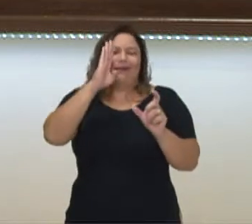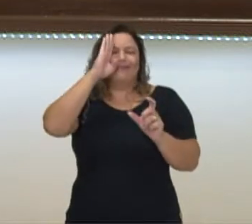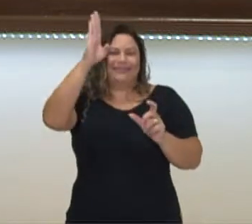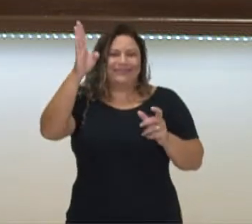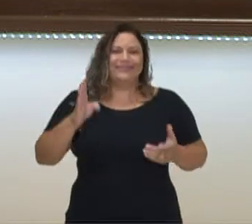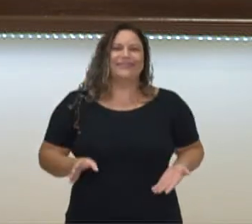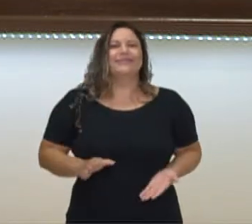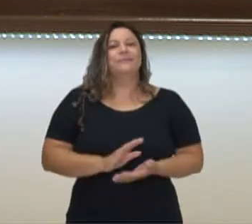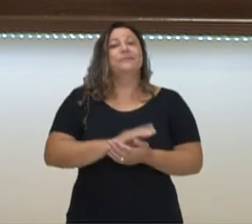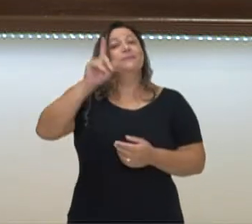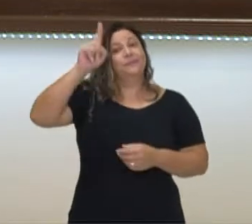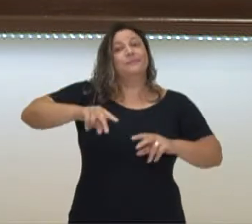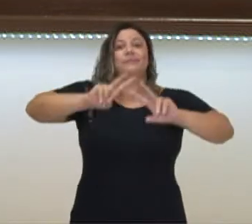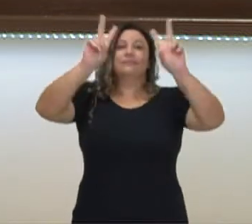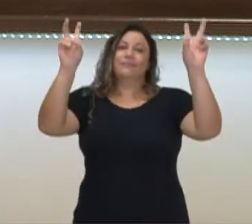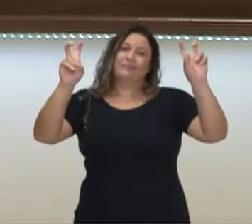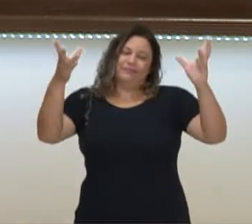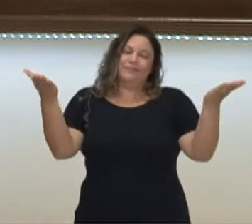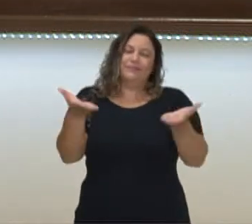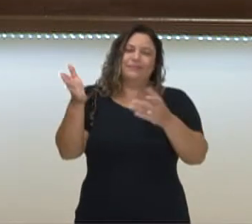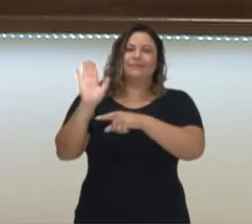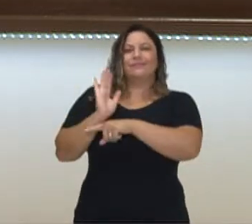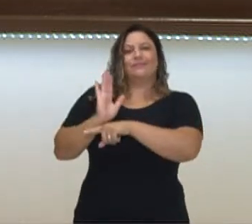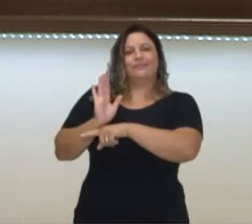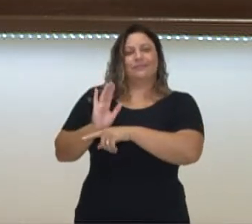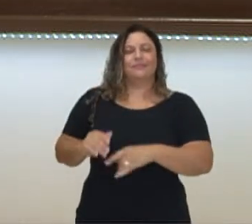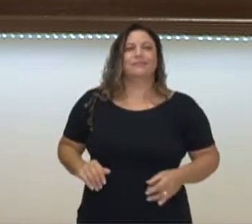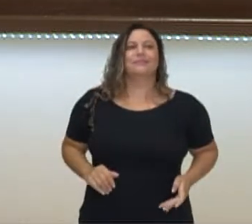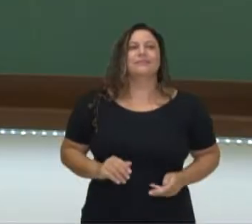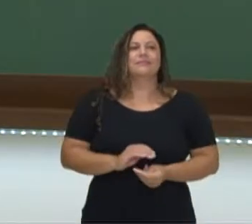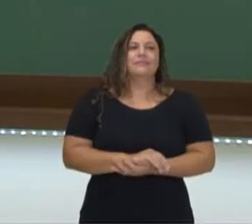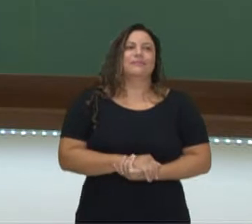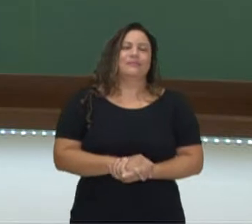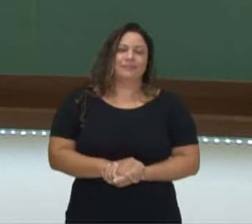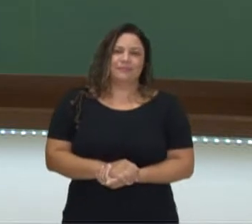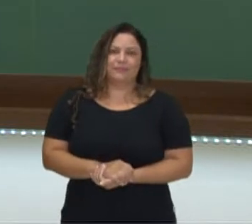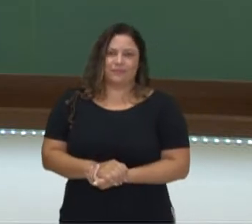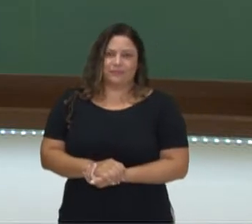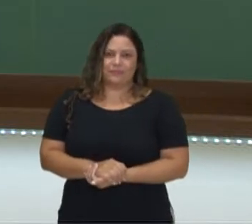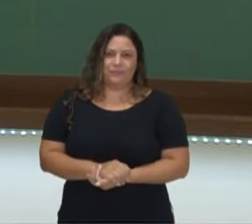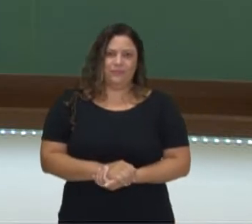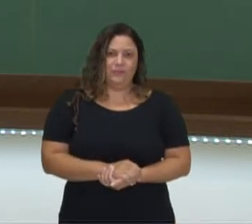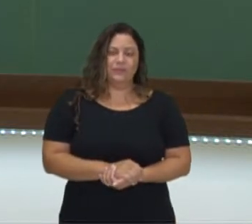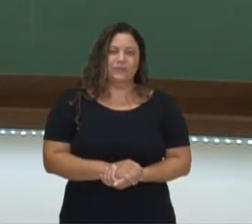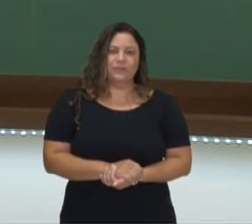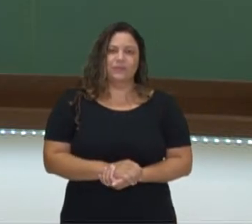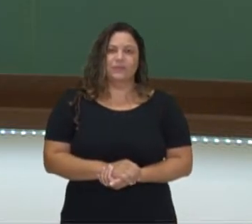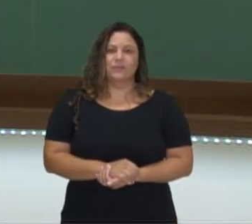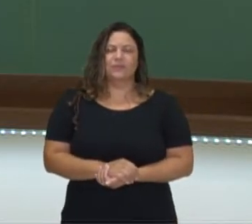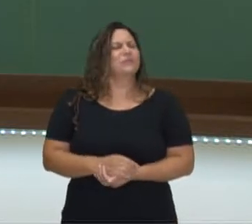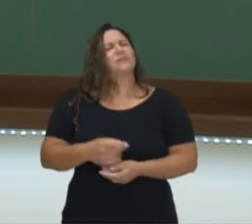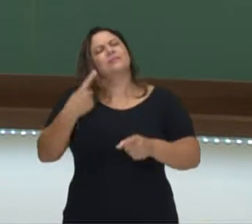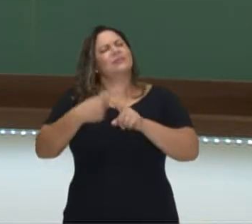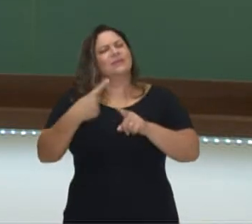Bom, é sobre isso que nós vamos falar nesse vídeo. Why taking notes? Mas por que eu preciso fazer